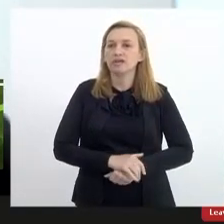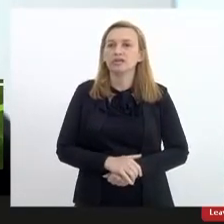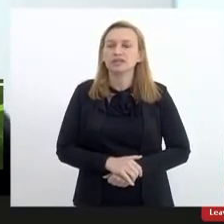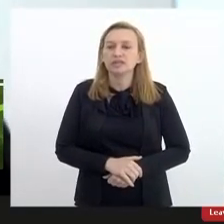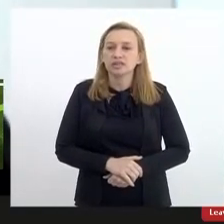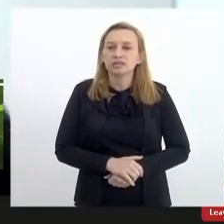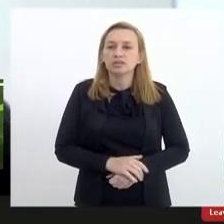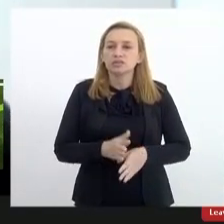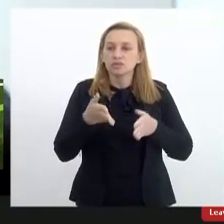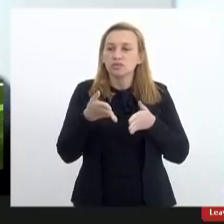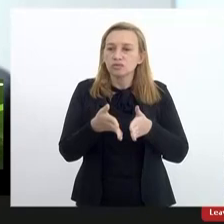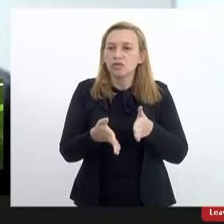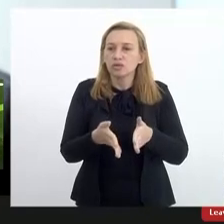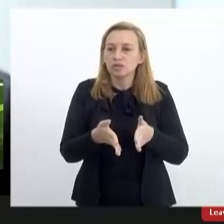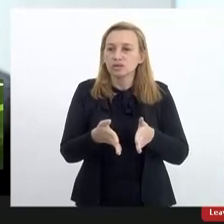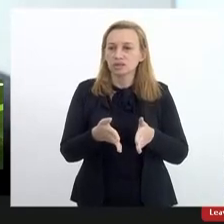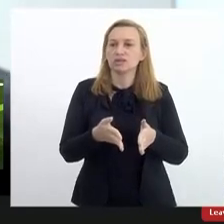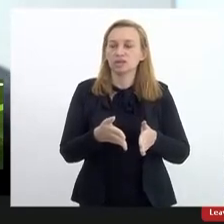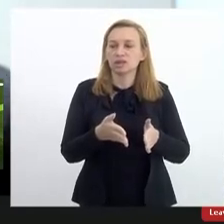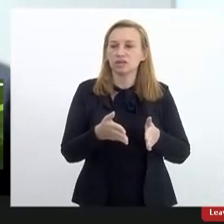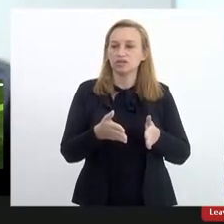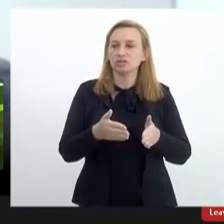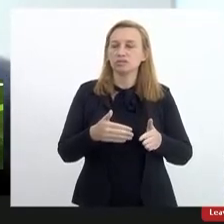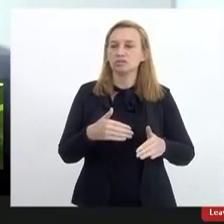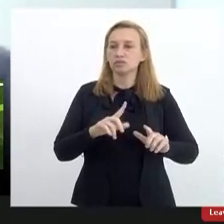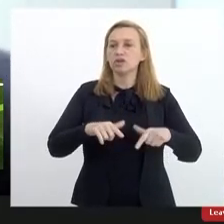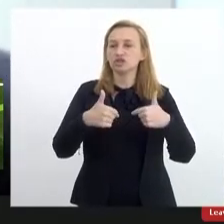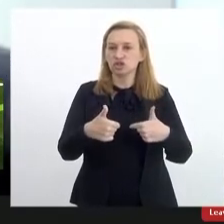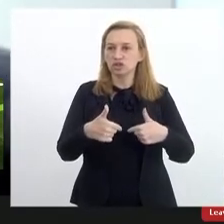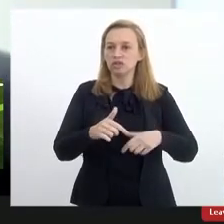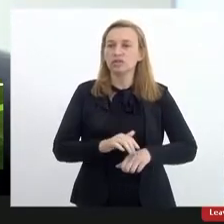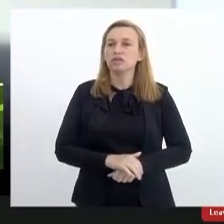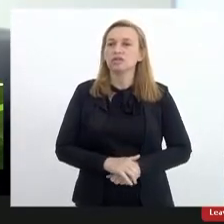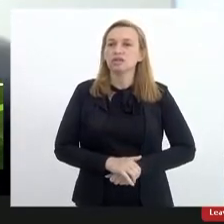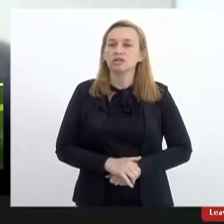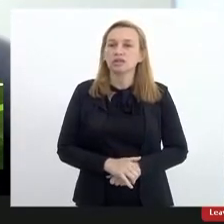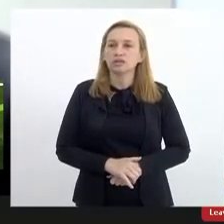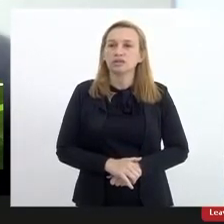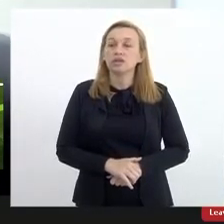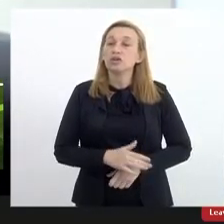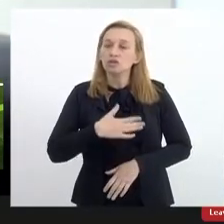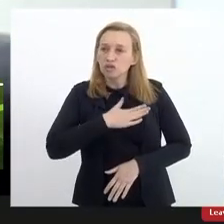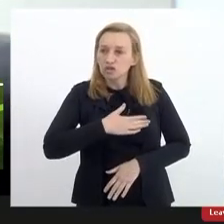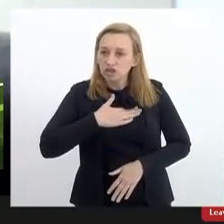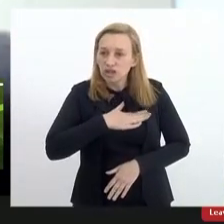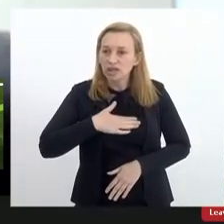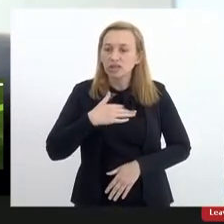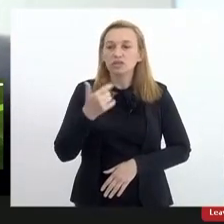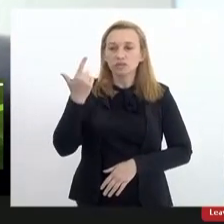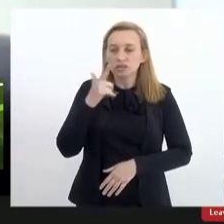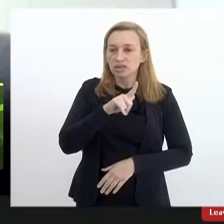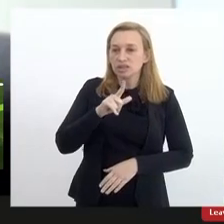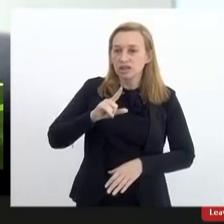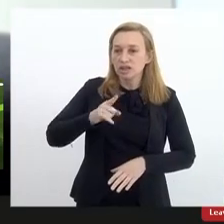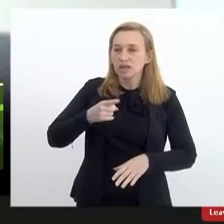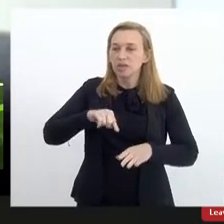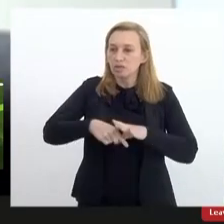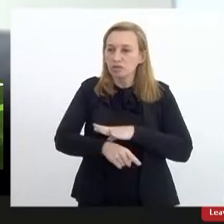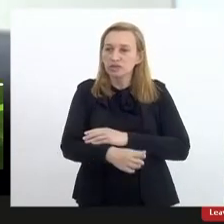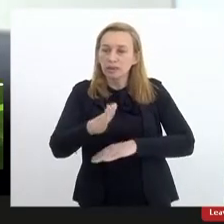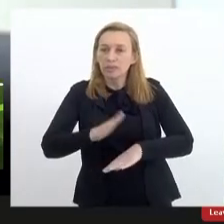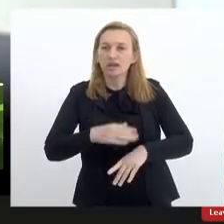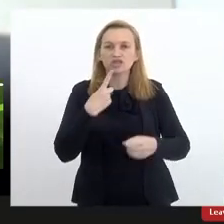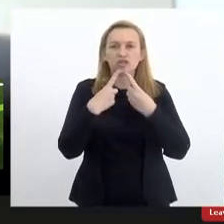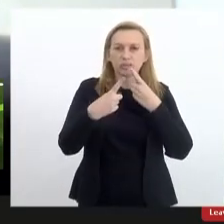aspecto central do funcionamento do nosso sistema estadual e gostaria de que a gente conseguisse aprofundar esse debate que foi tão bem